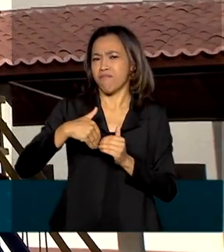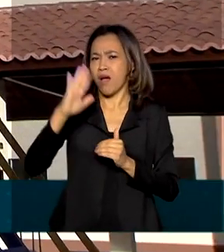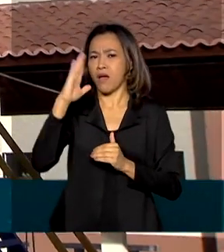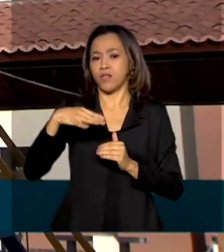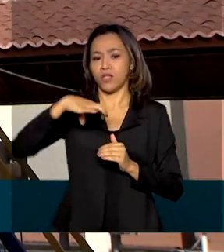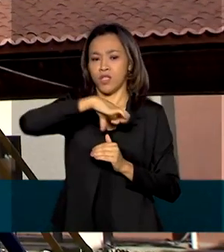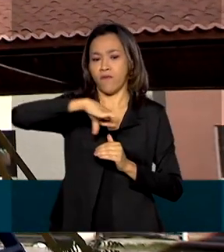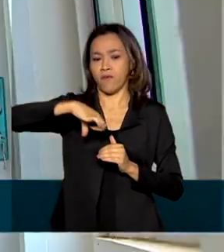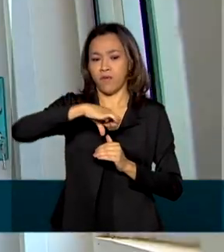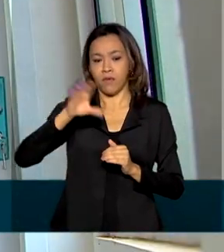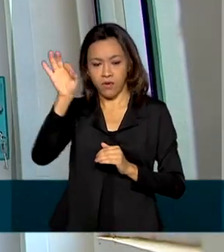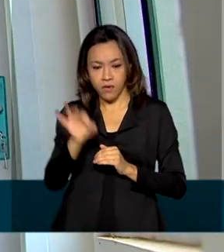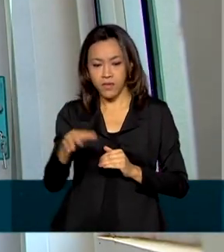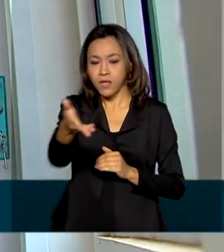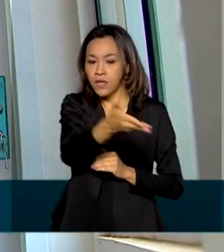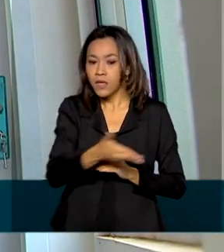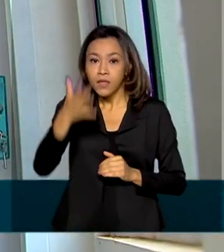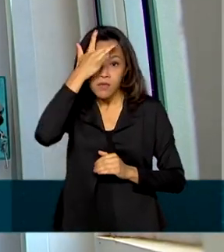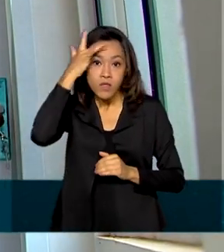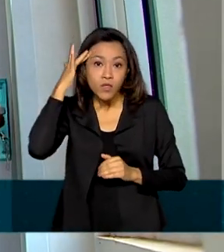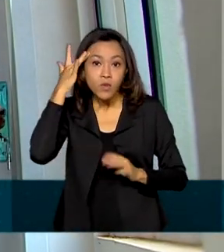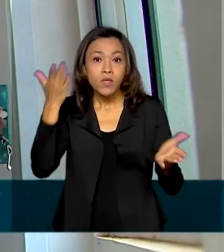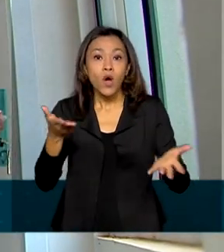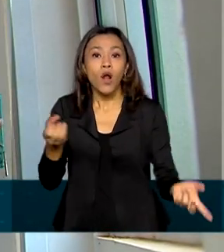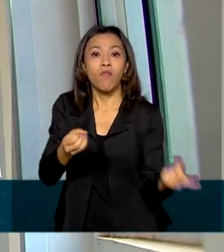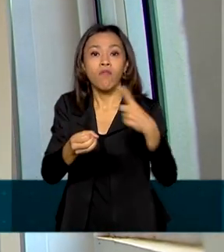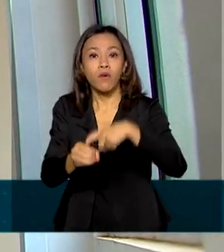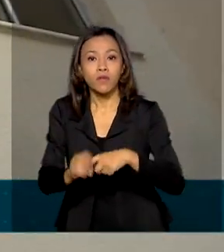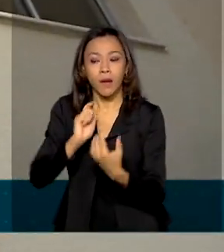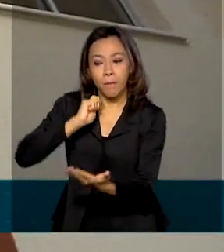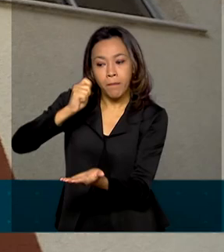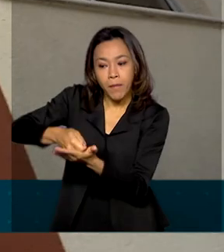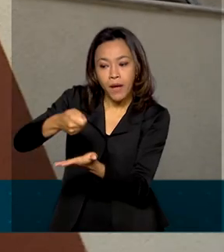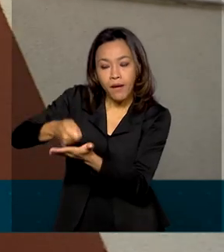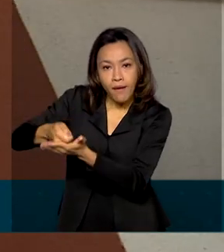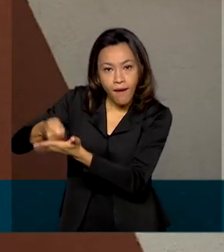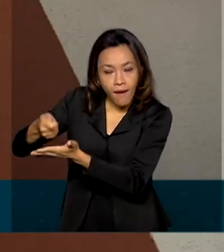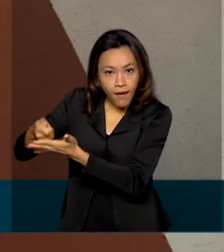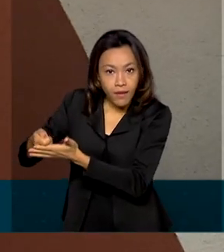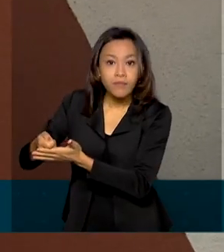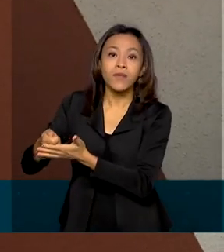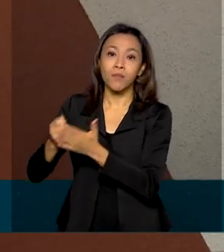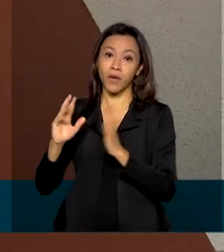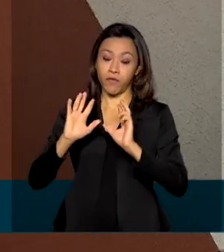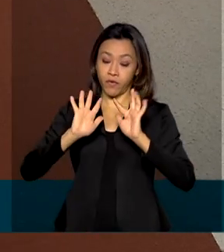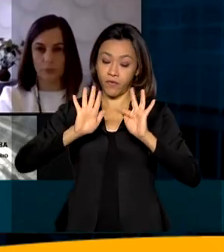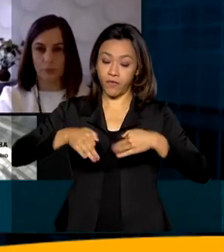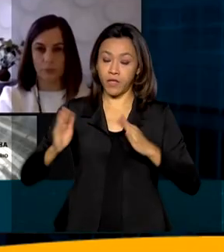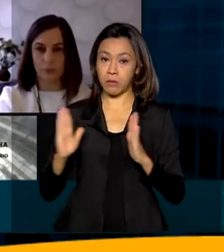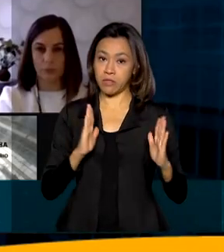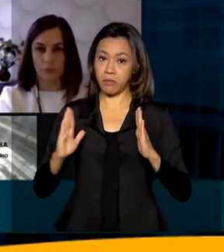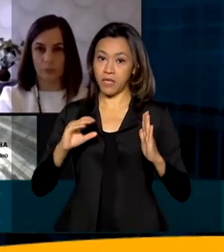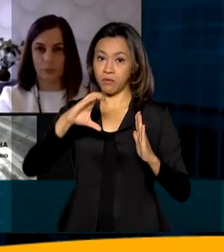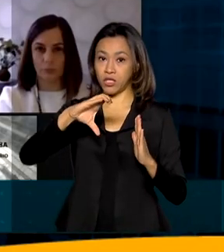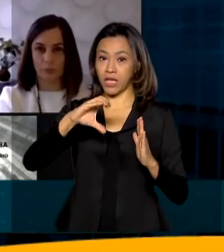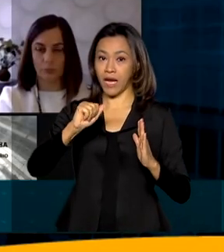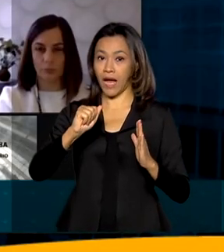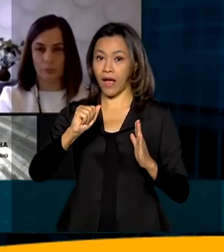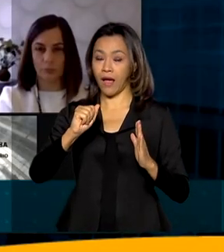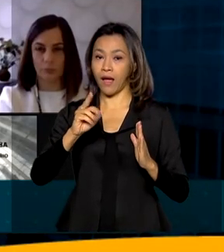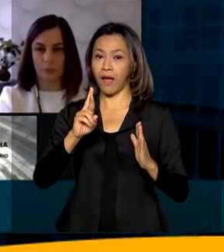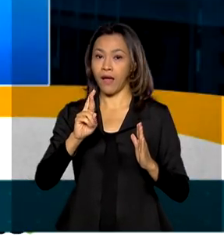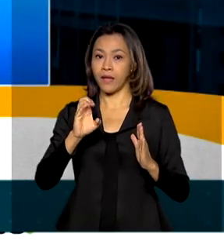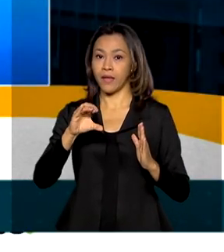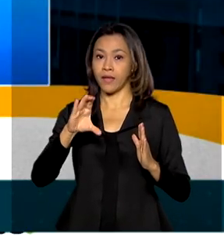dos beneficiários voltaram a pagar as prestações no término da carência. Durante um fórum do setor